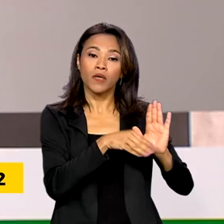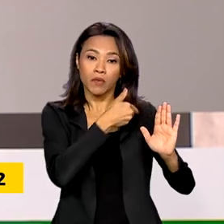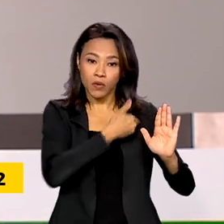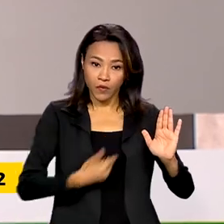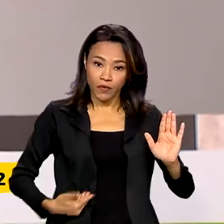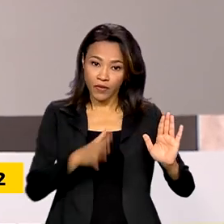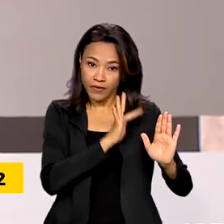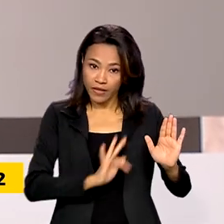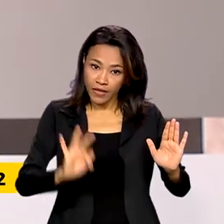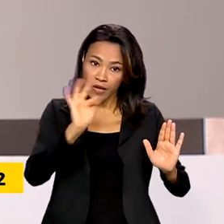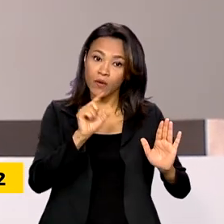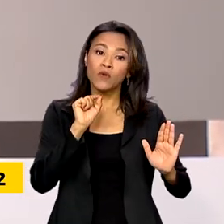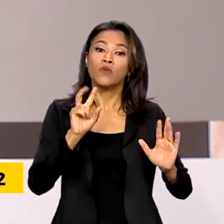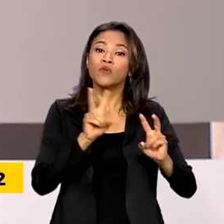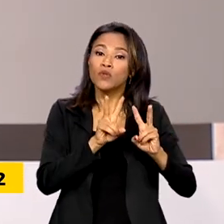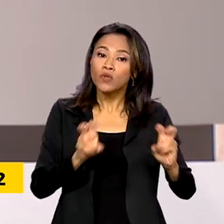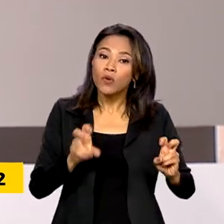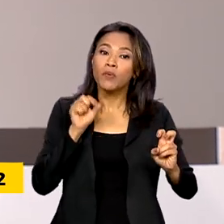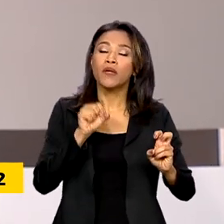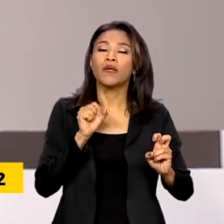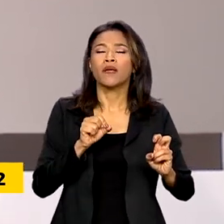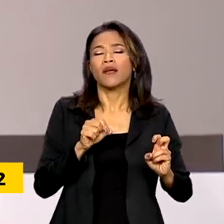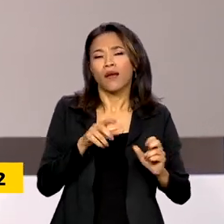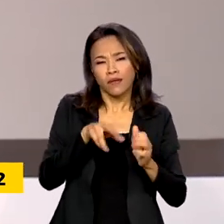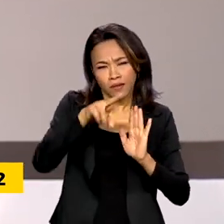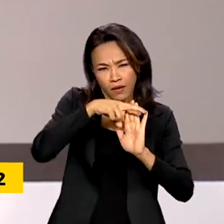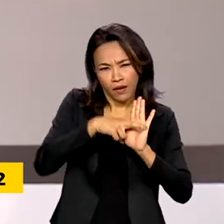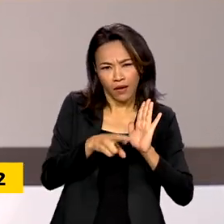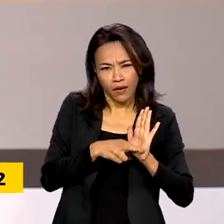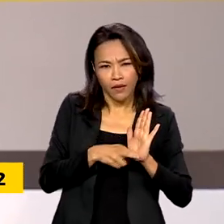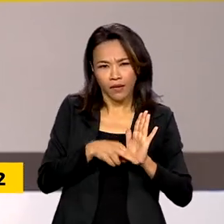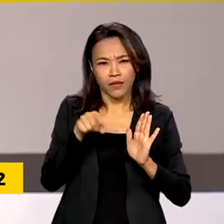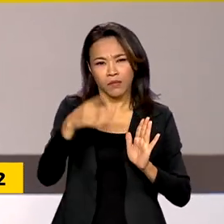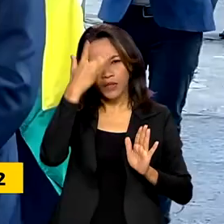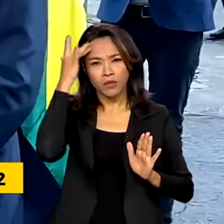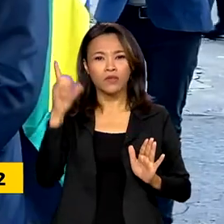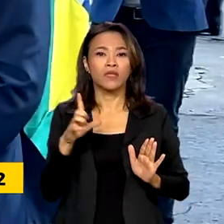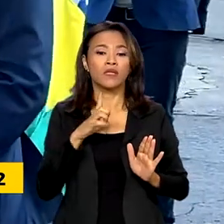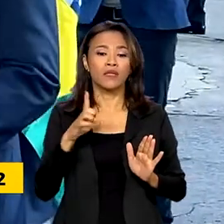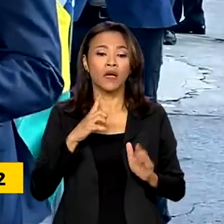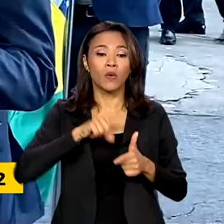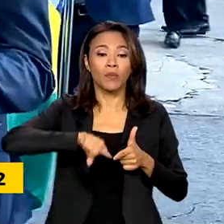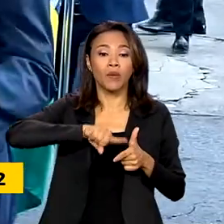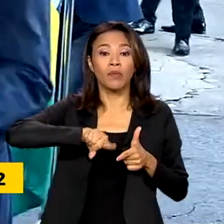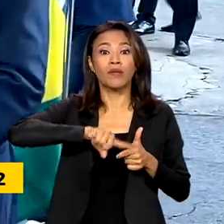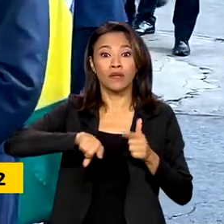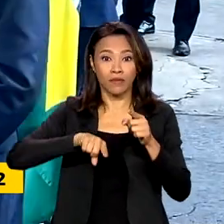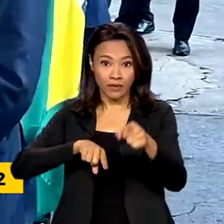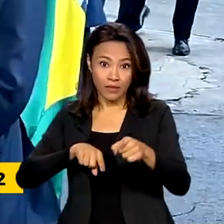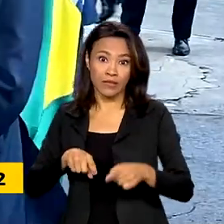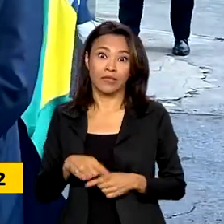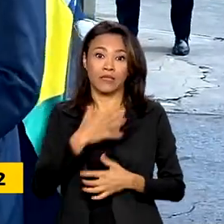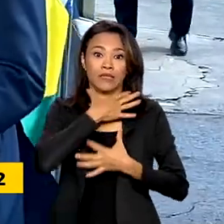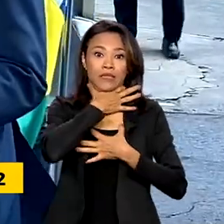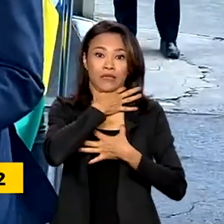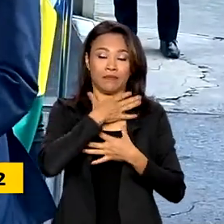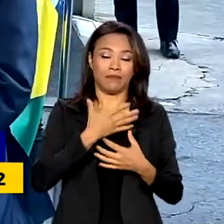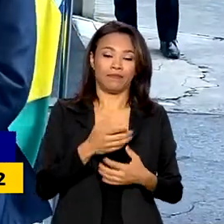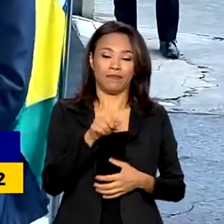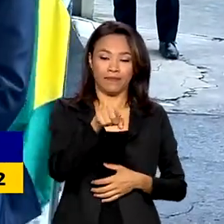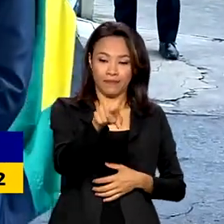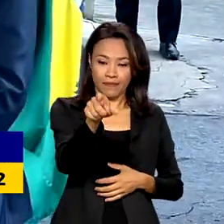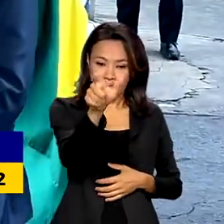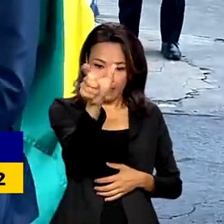cadastro de pessoas negativadas junto às instituições financeiras. Trouxe dois importantes temas para a nossa